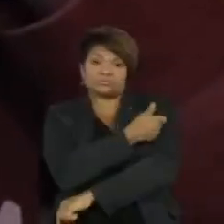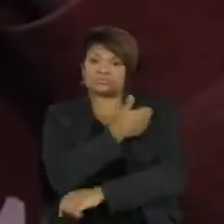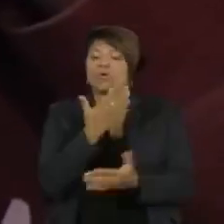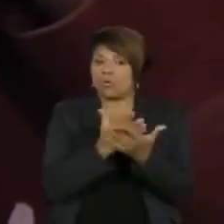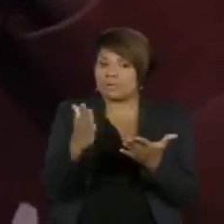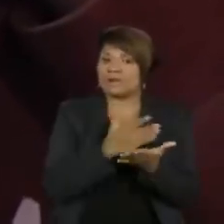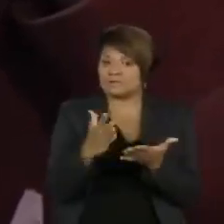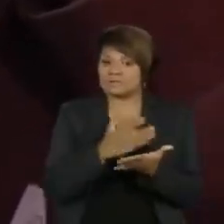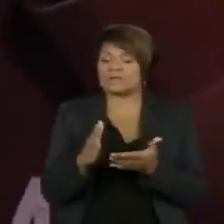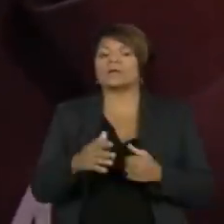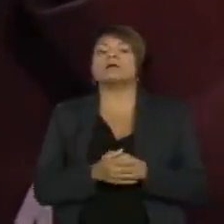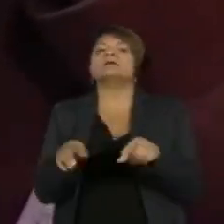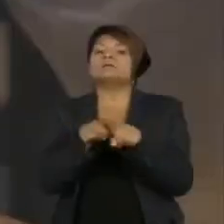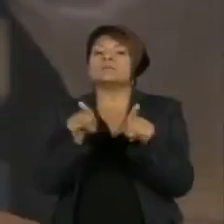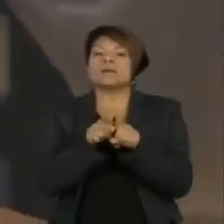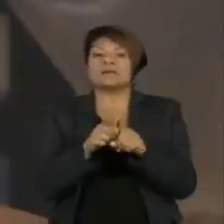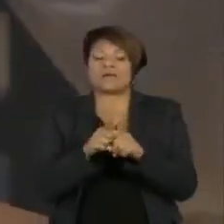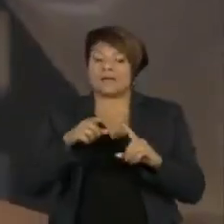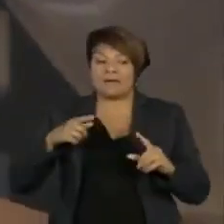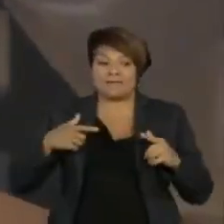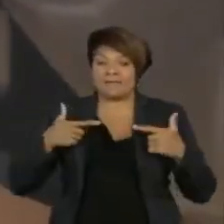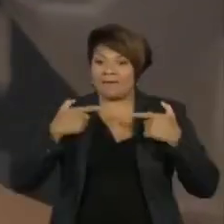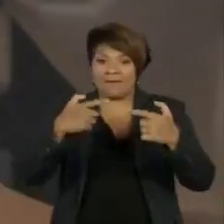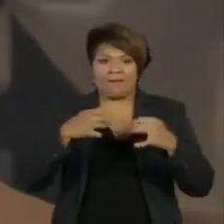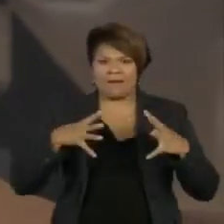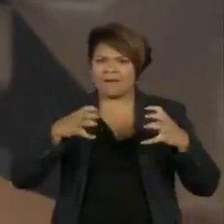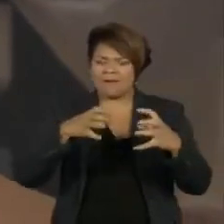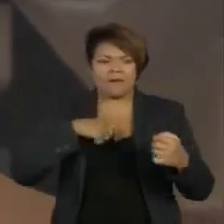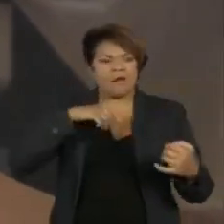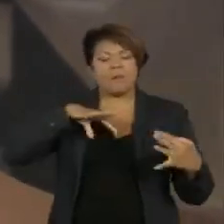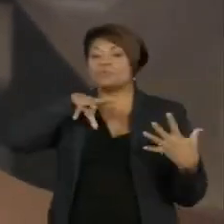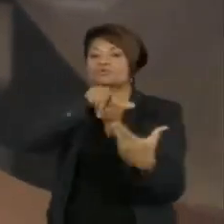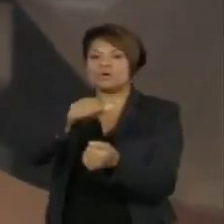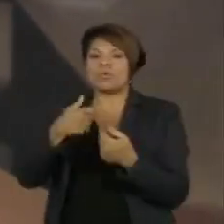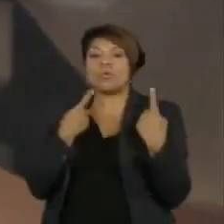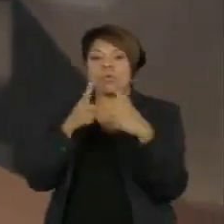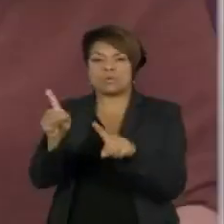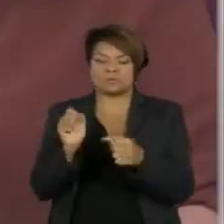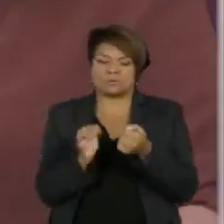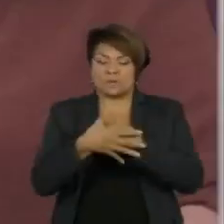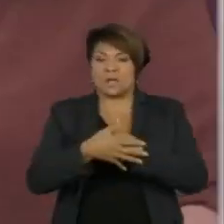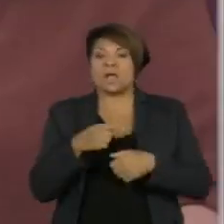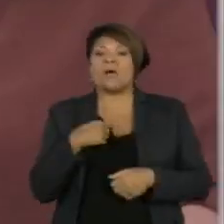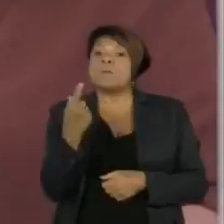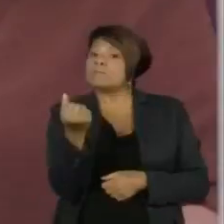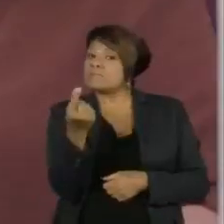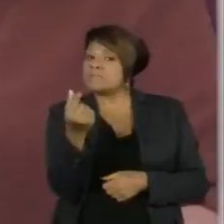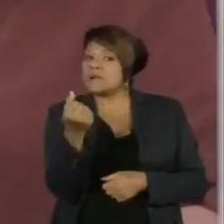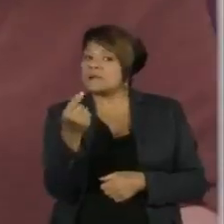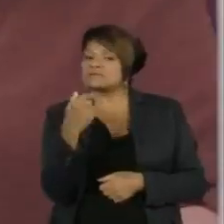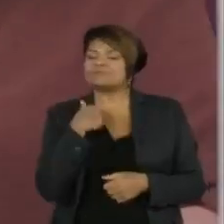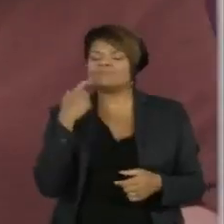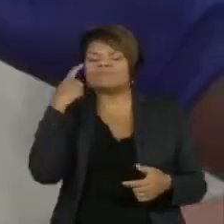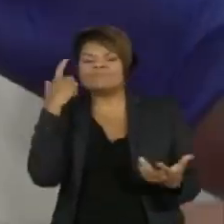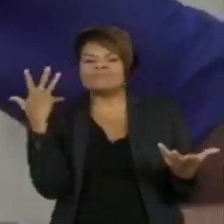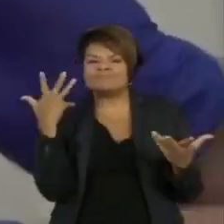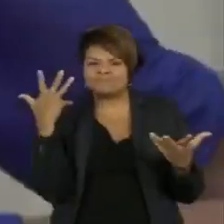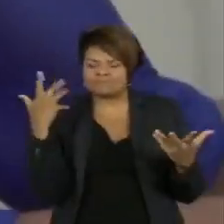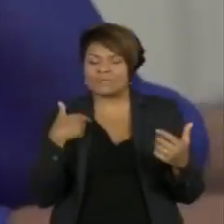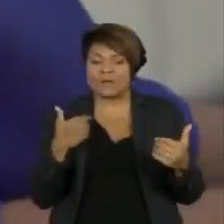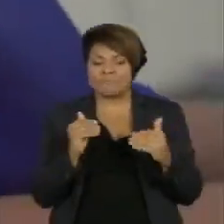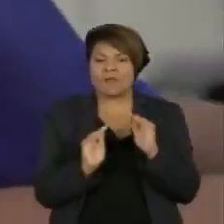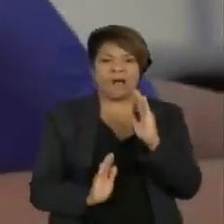guerra mundial contra o coronavírus, o fator preço ainda é uma incerteza no processo de avanço das vacinas,